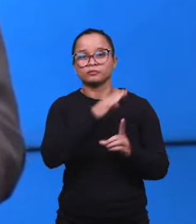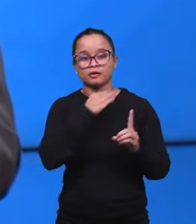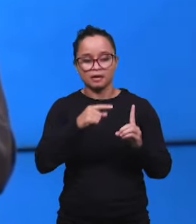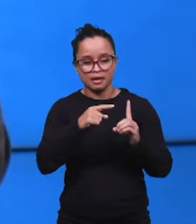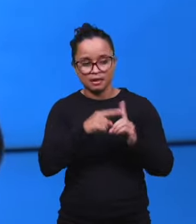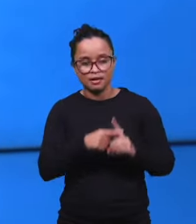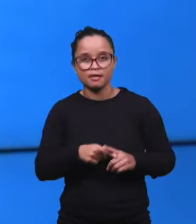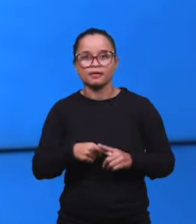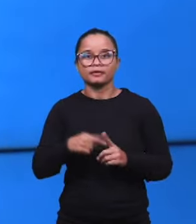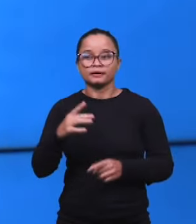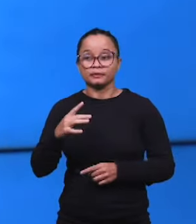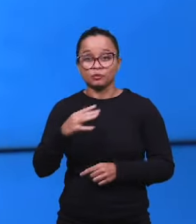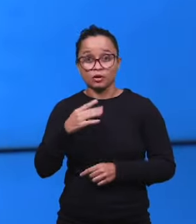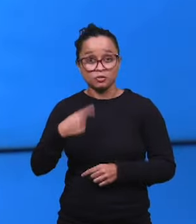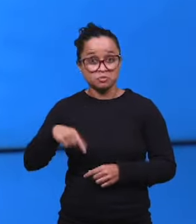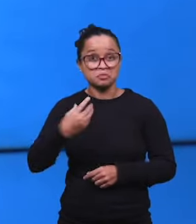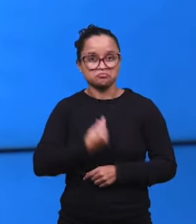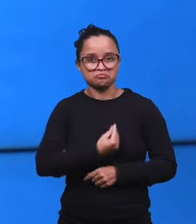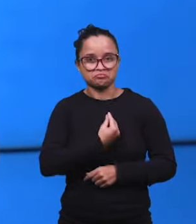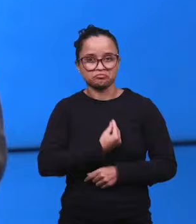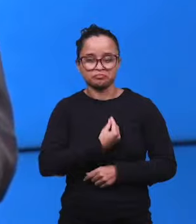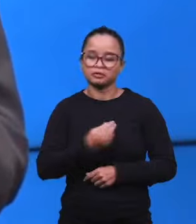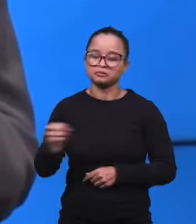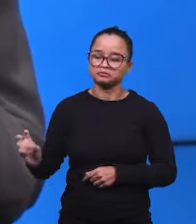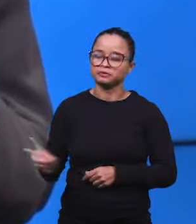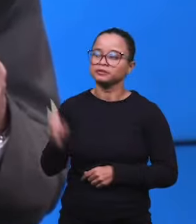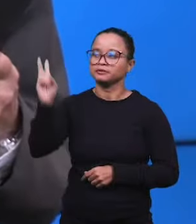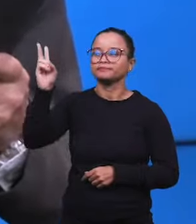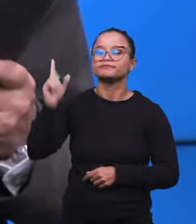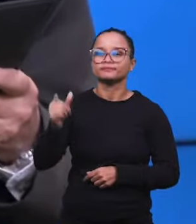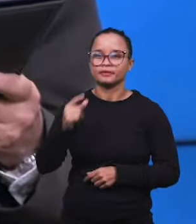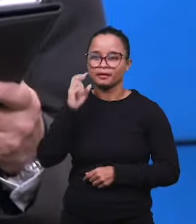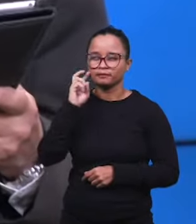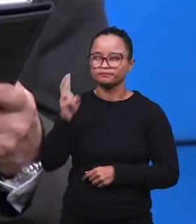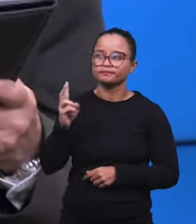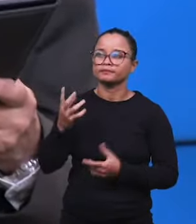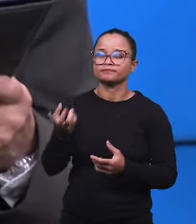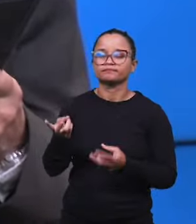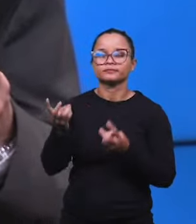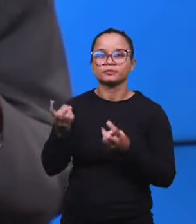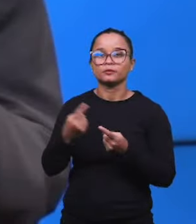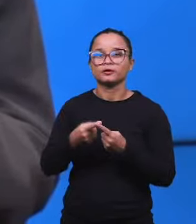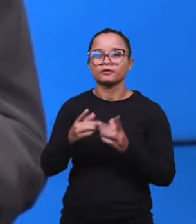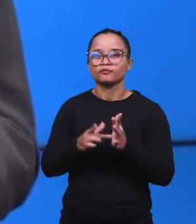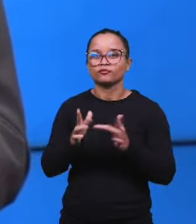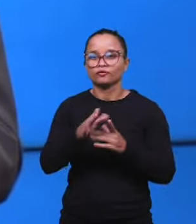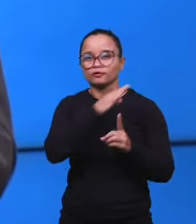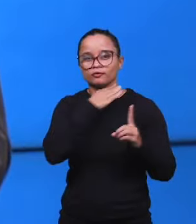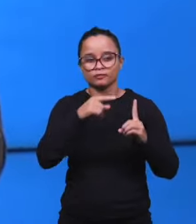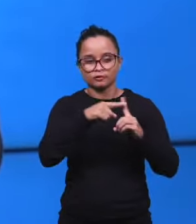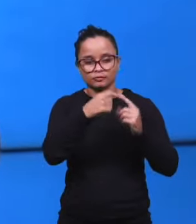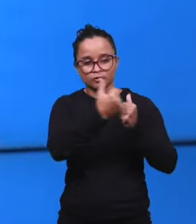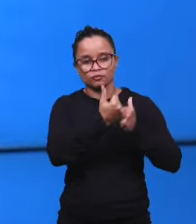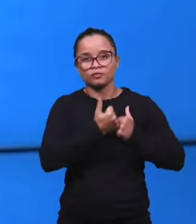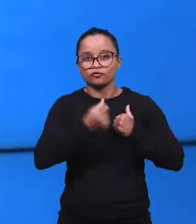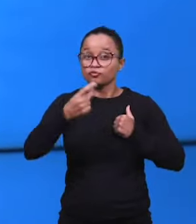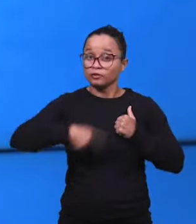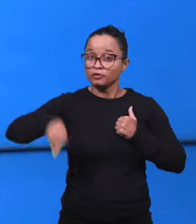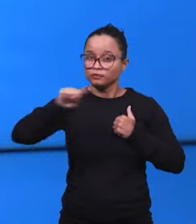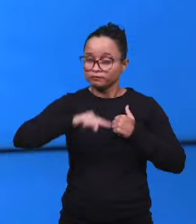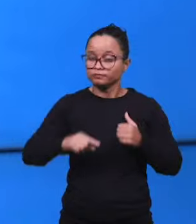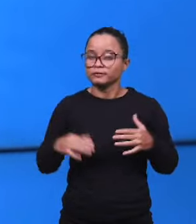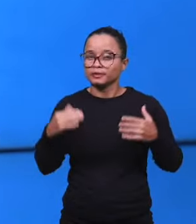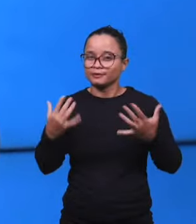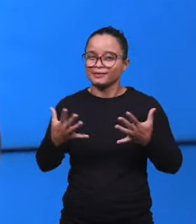Jesus que ele fez por nós. E ela, então, valoriza esse sacrifício porque o Senhor Jesus morreu numa cruz em nosso lugar.